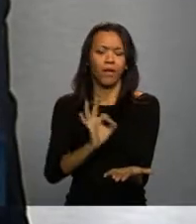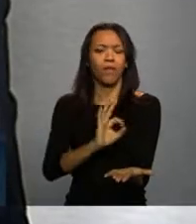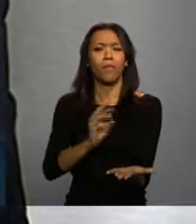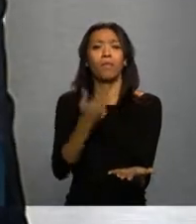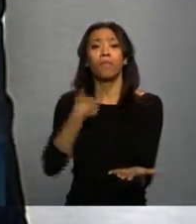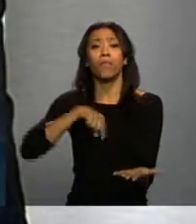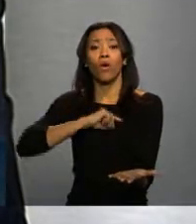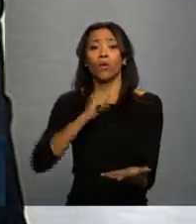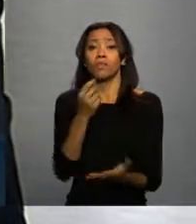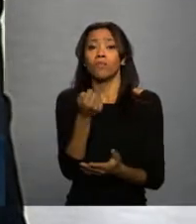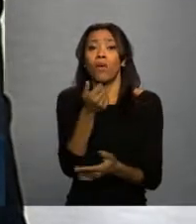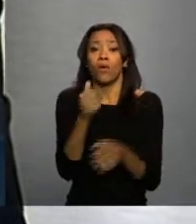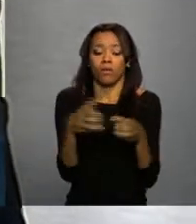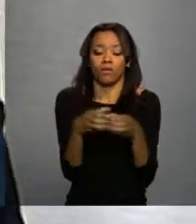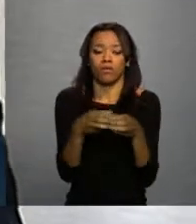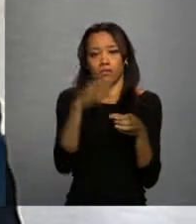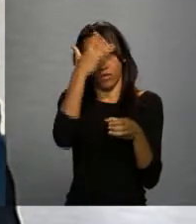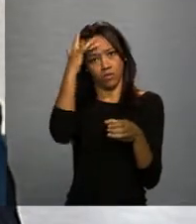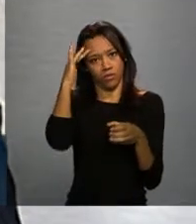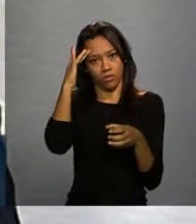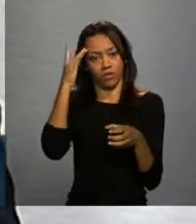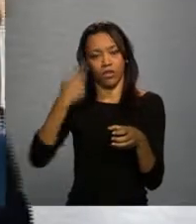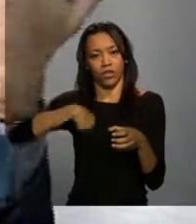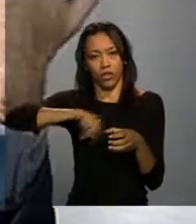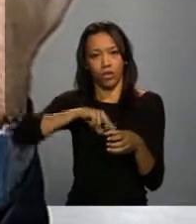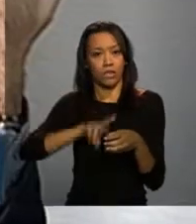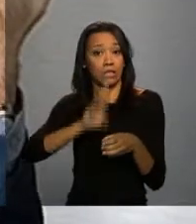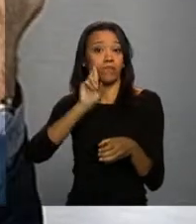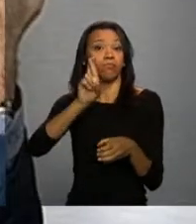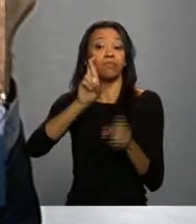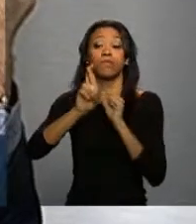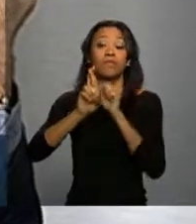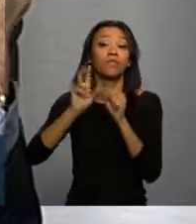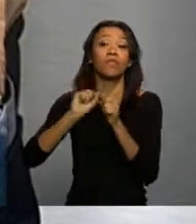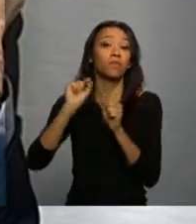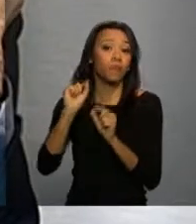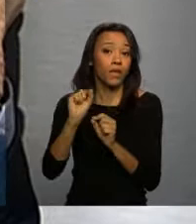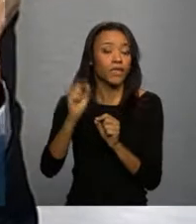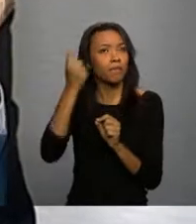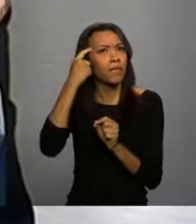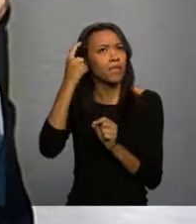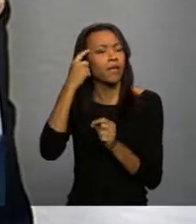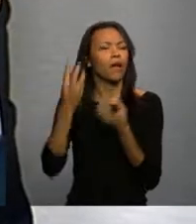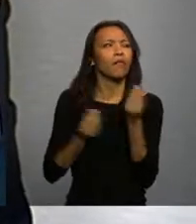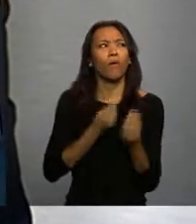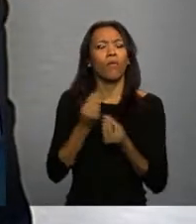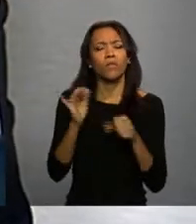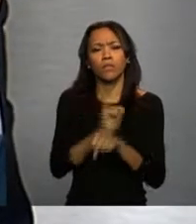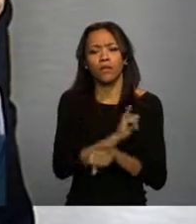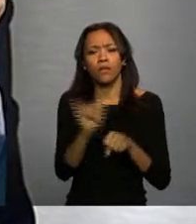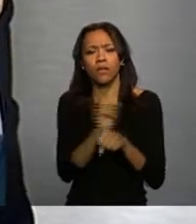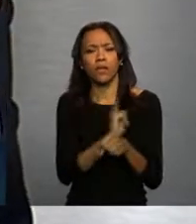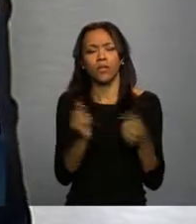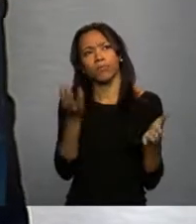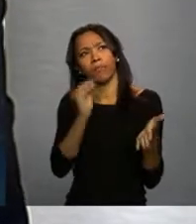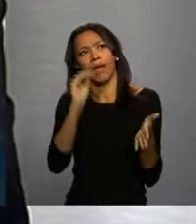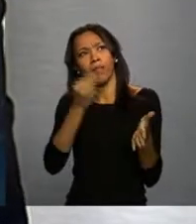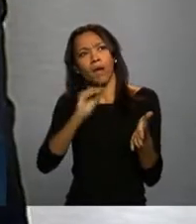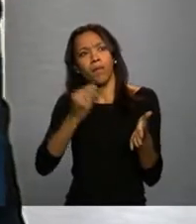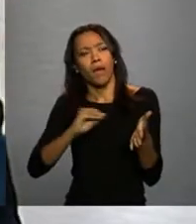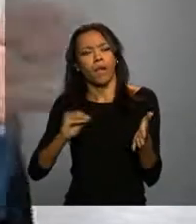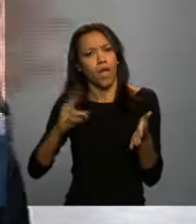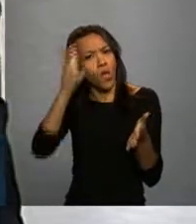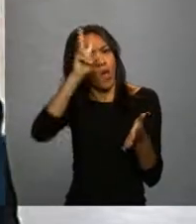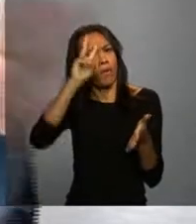poucos e tivemos uma tarefa naquele momento de pensar algumas estratégias que eu lembro que muitos